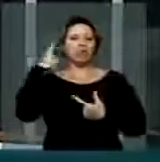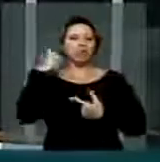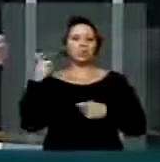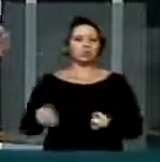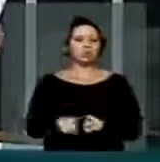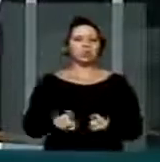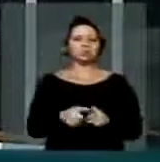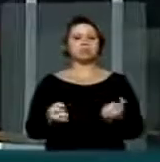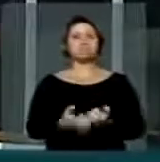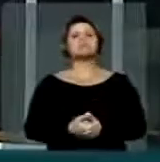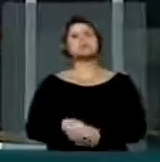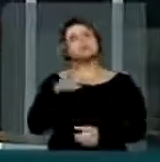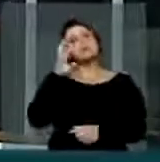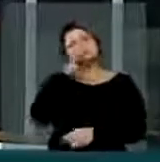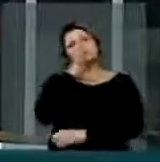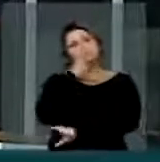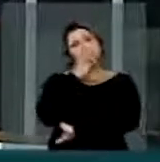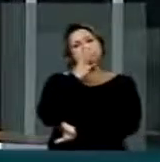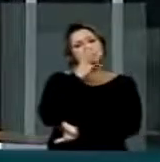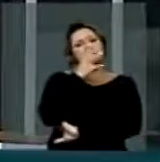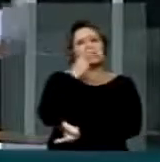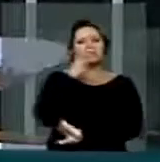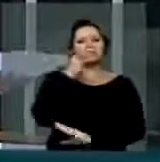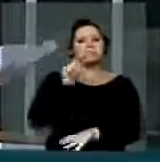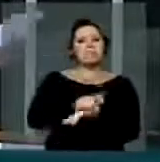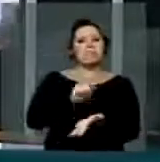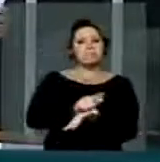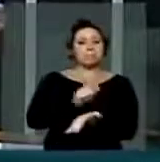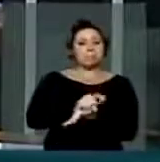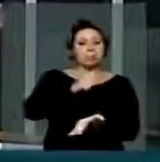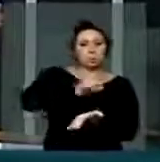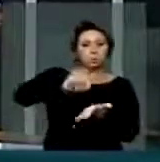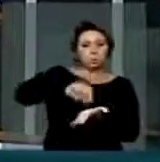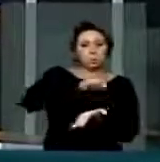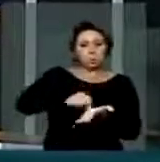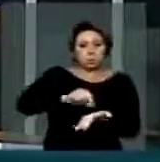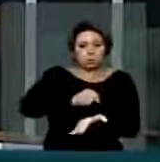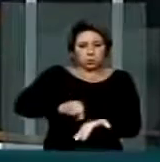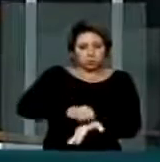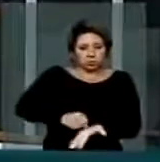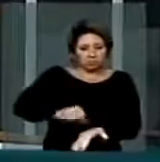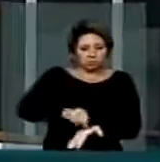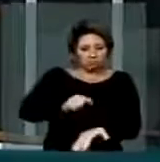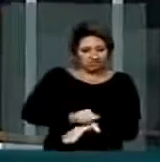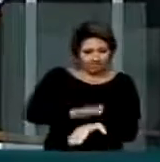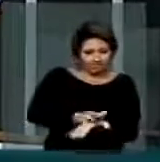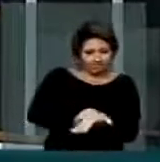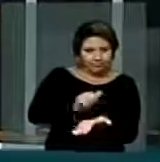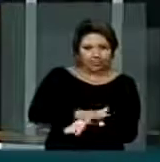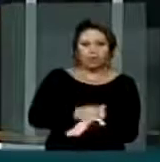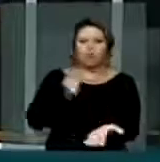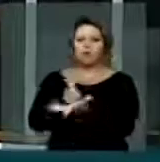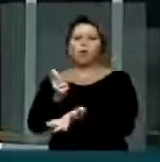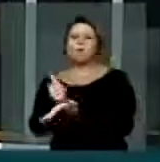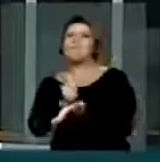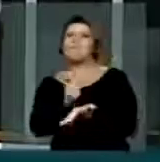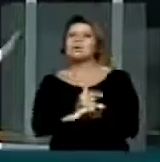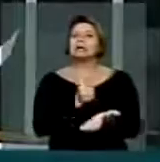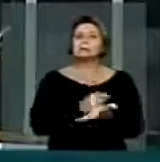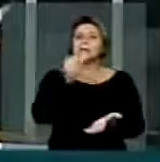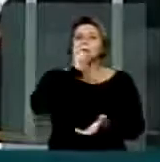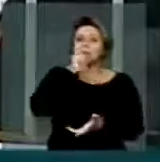pronunciamento do deputado Giovanni quando ele falava da questão das comandas, e como o mundo globalizado e a tecnologia diante de tantas tendências,